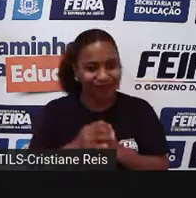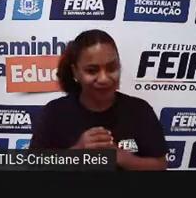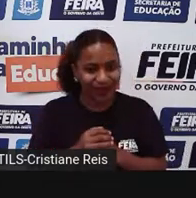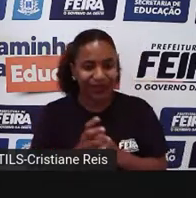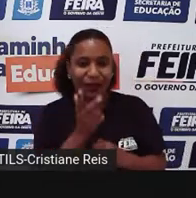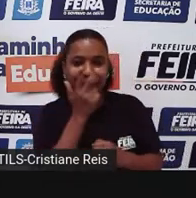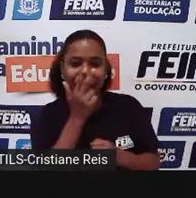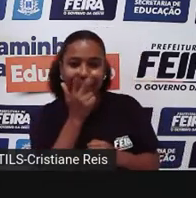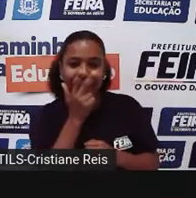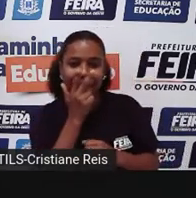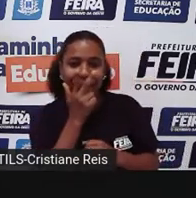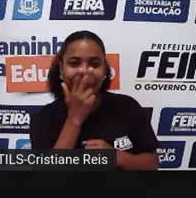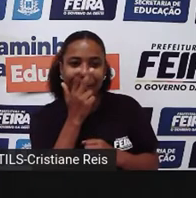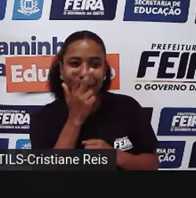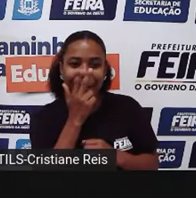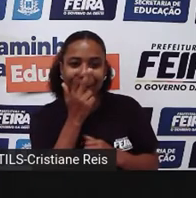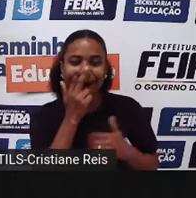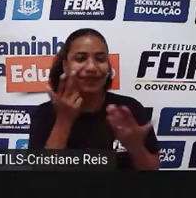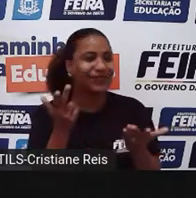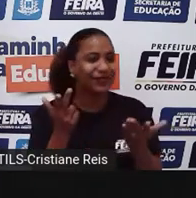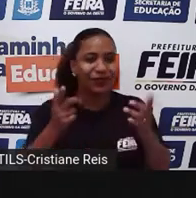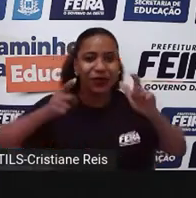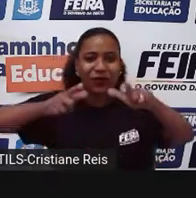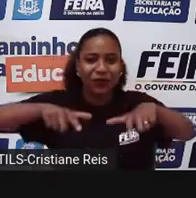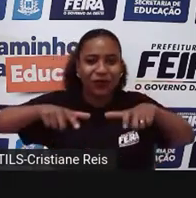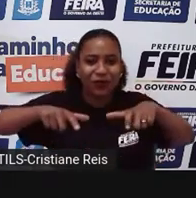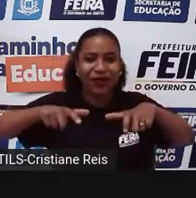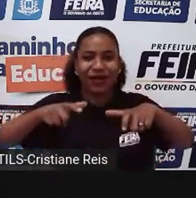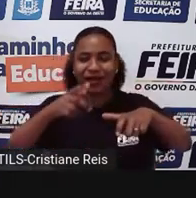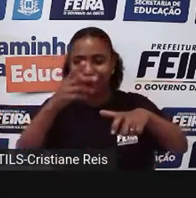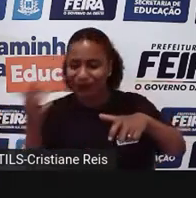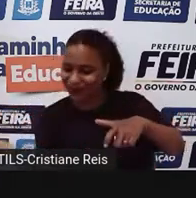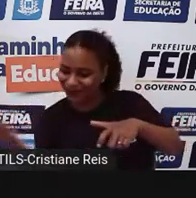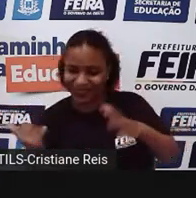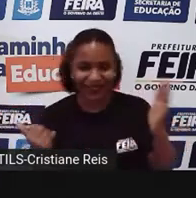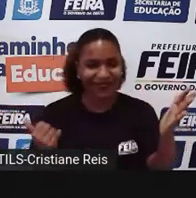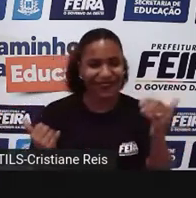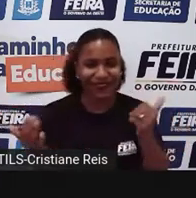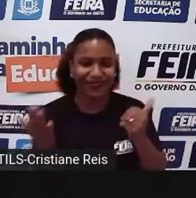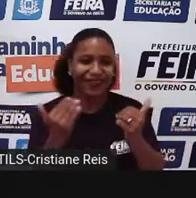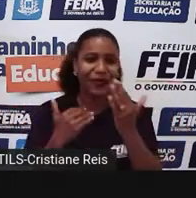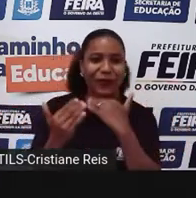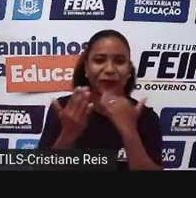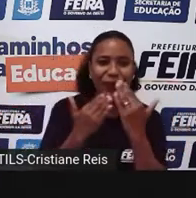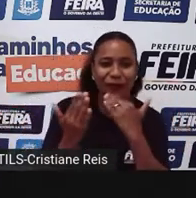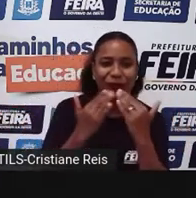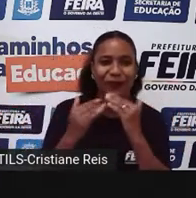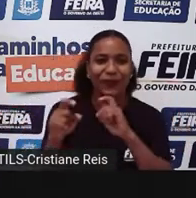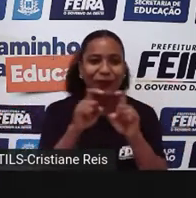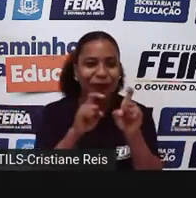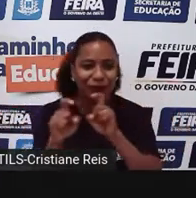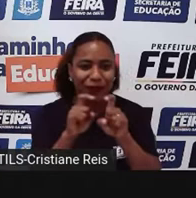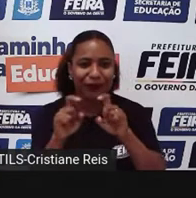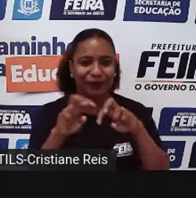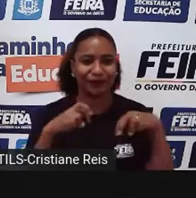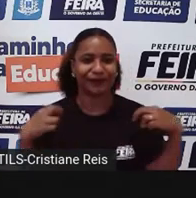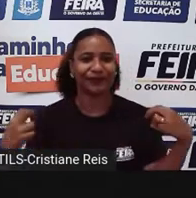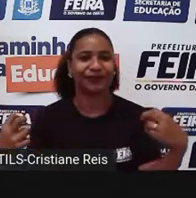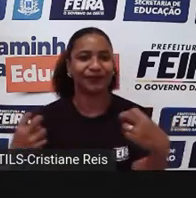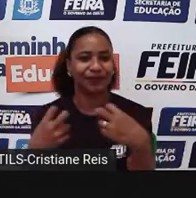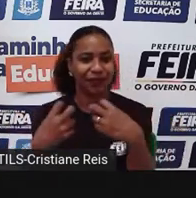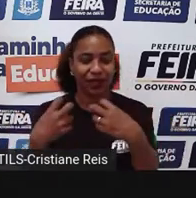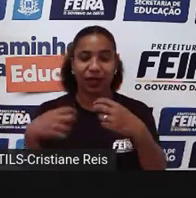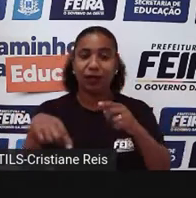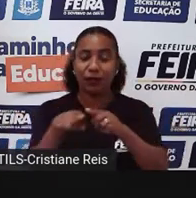de receber as pessoas, de conversar, de acolher, mas também servia para espantar os